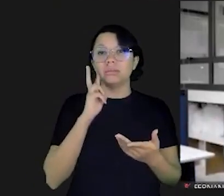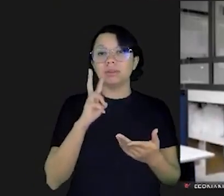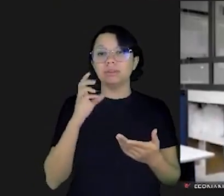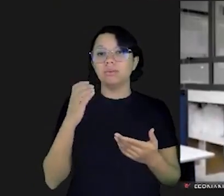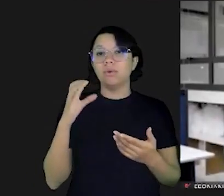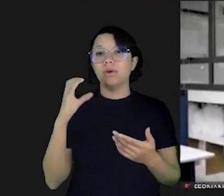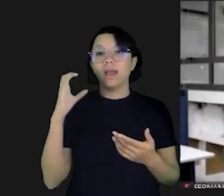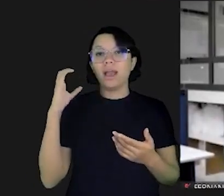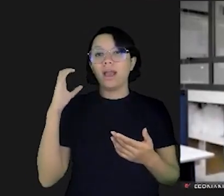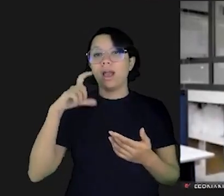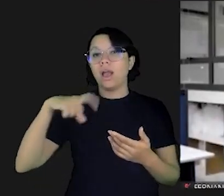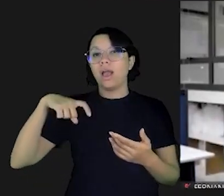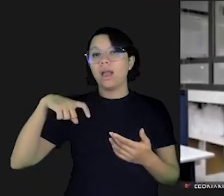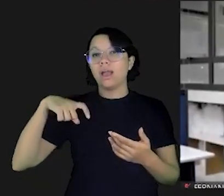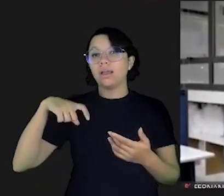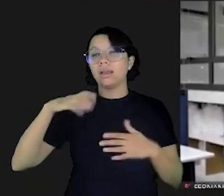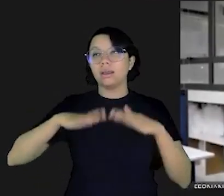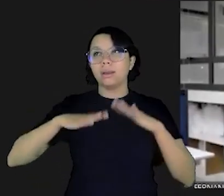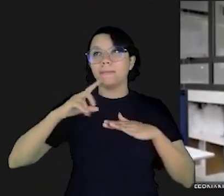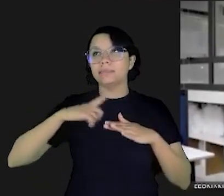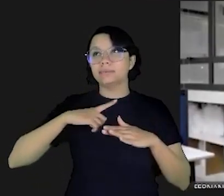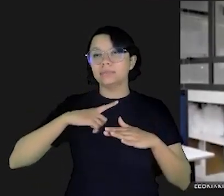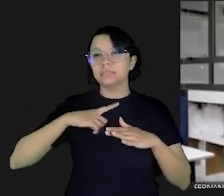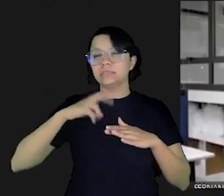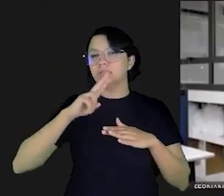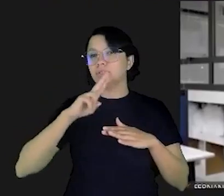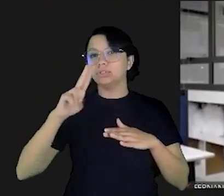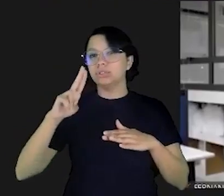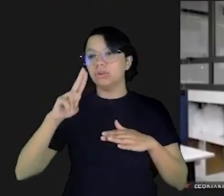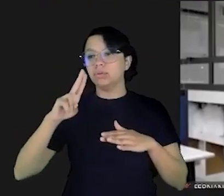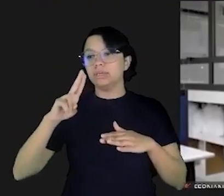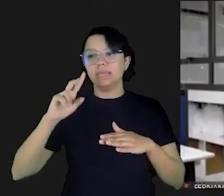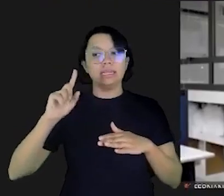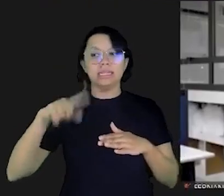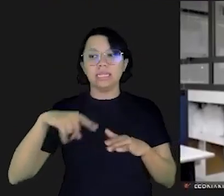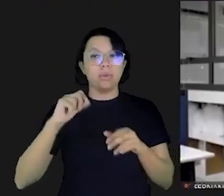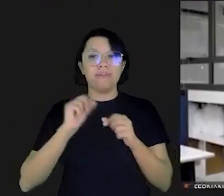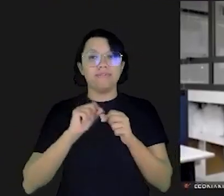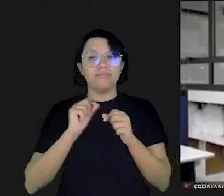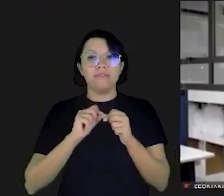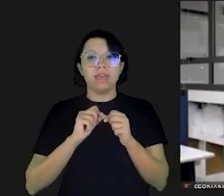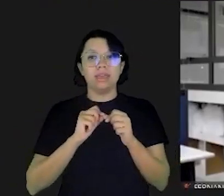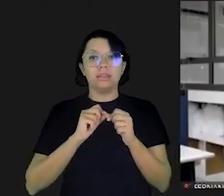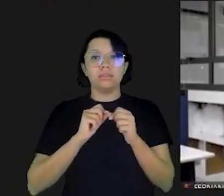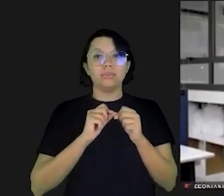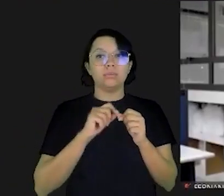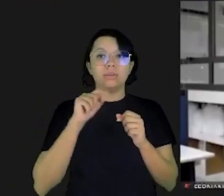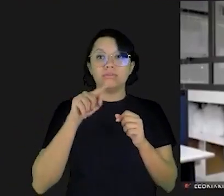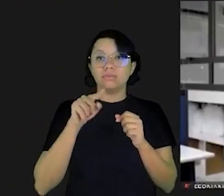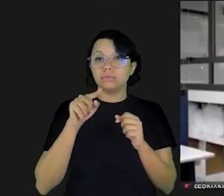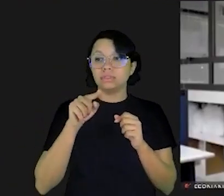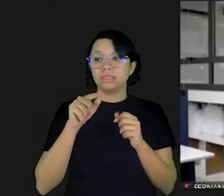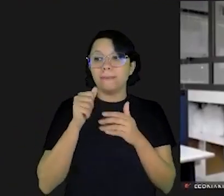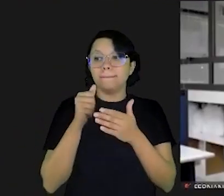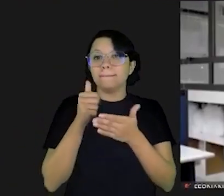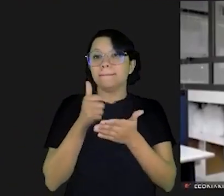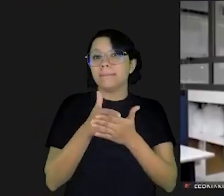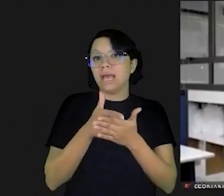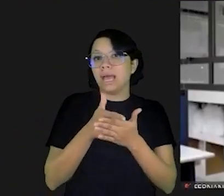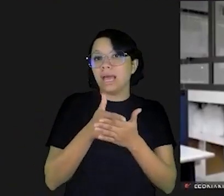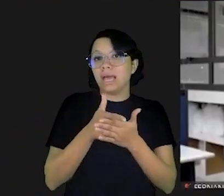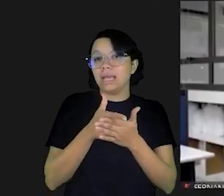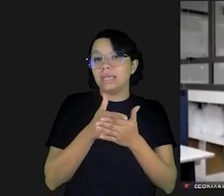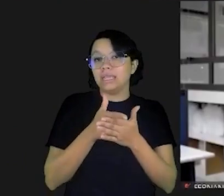lembrando que o cartão de crédito apesar desse nome ele não é feito para que